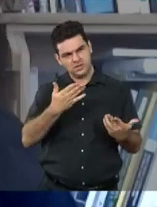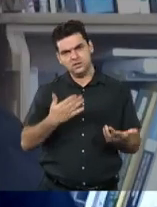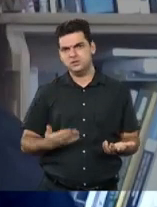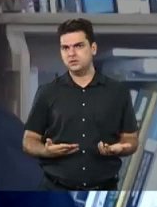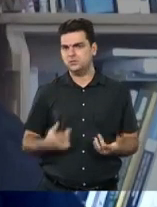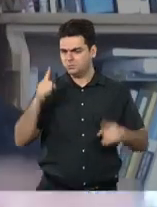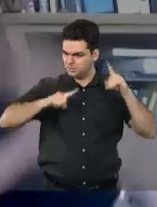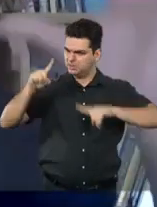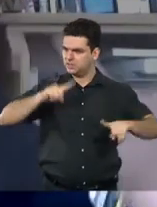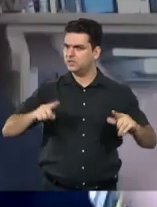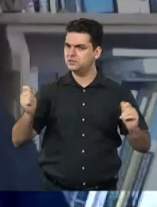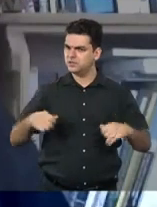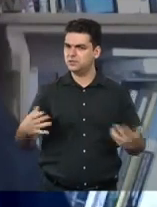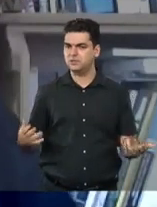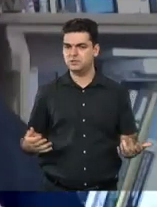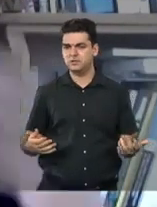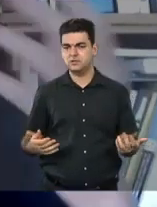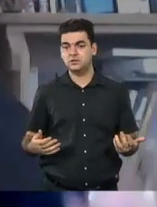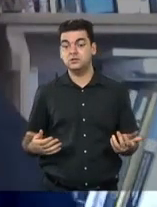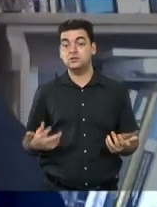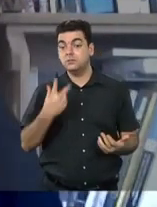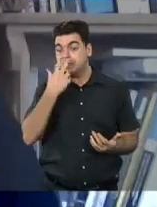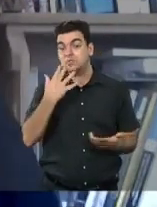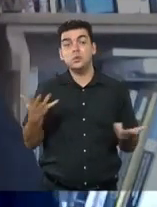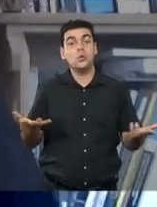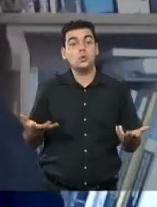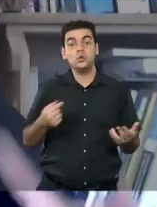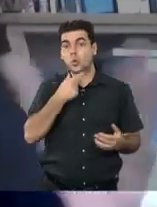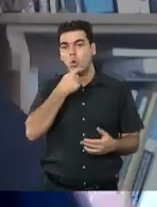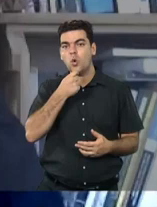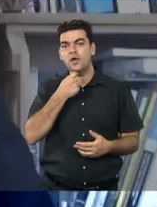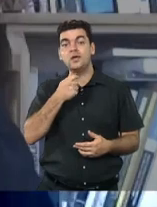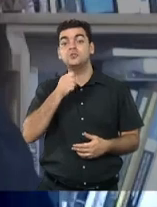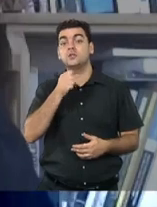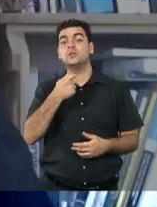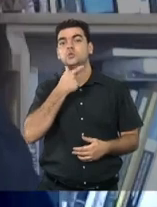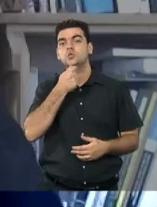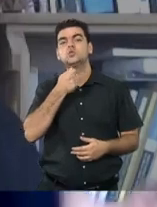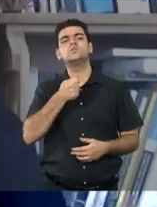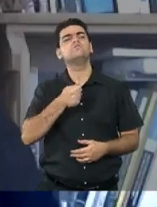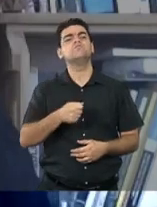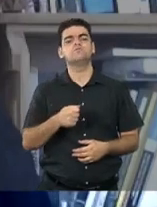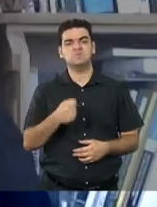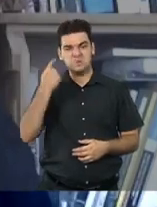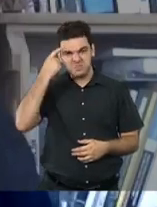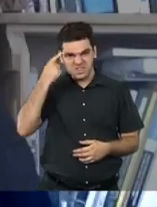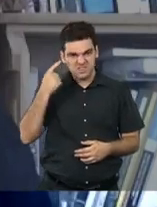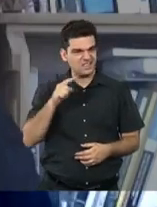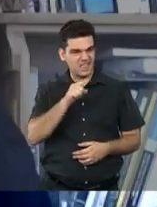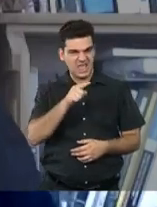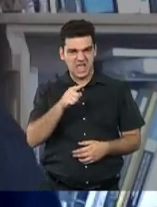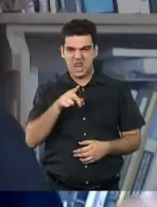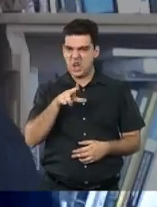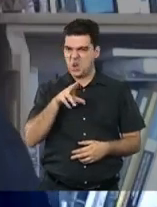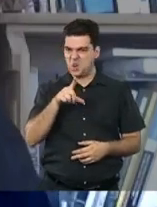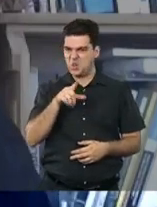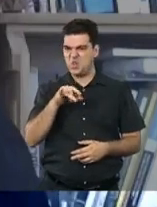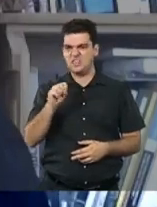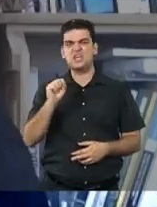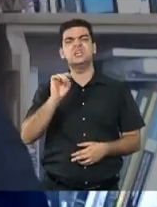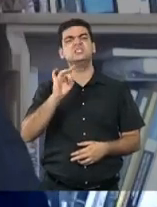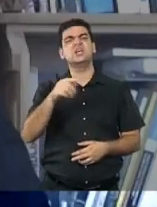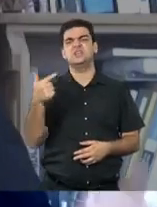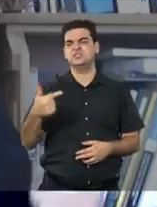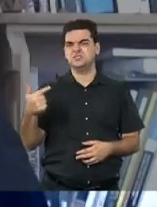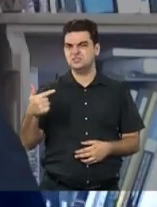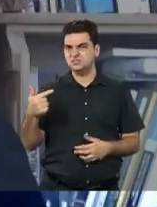nossa, o nosso jornalismo, ele enfrentava como uma possível candidata à presidência, mas não vice, tá, nós tivemos,